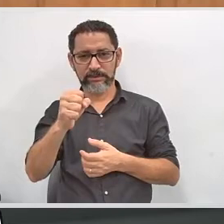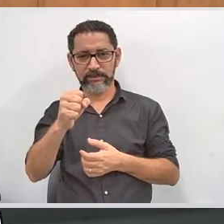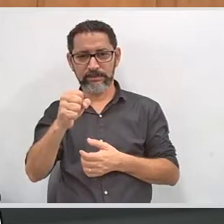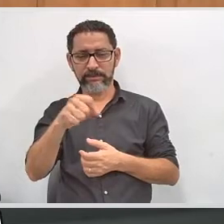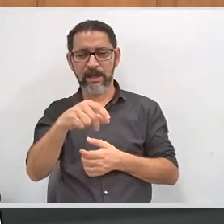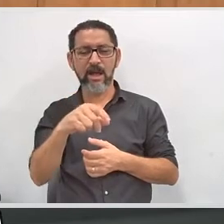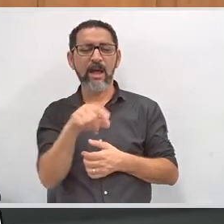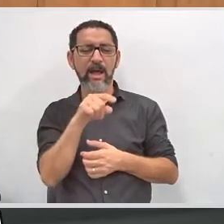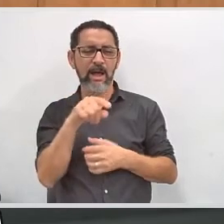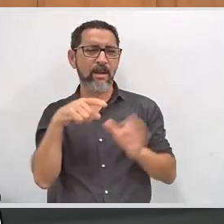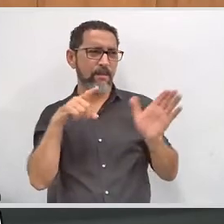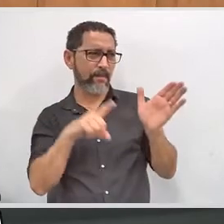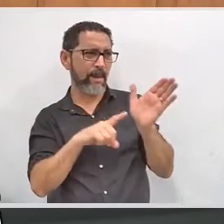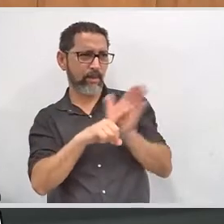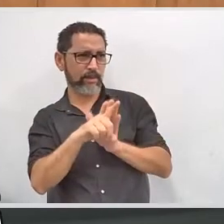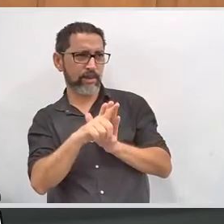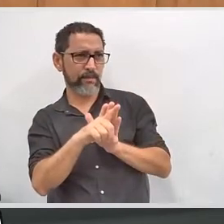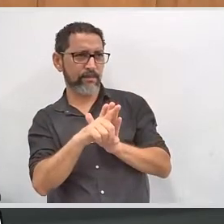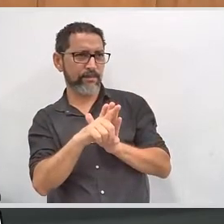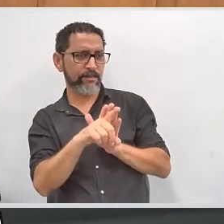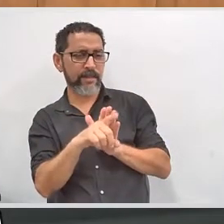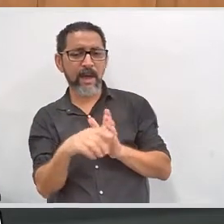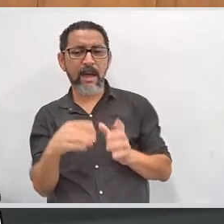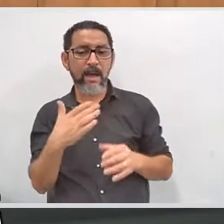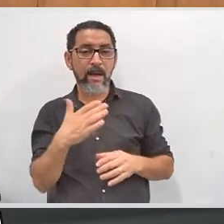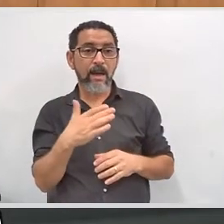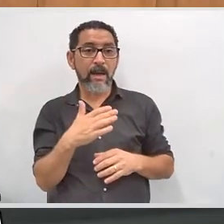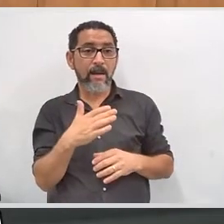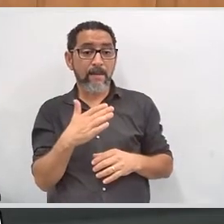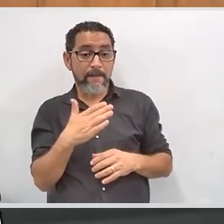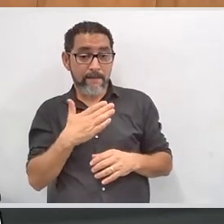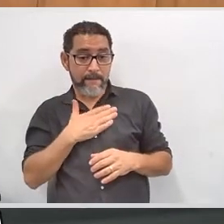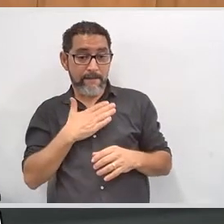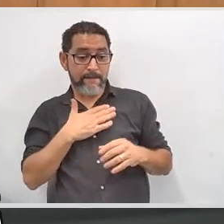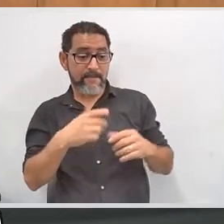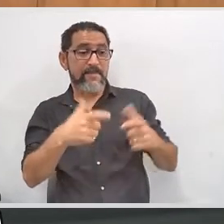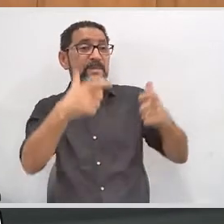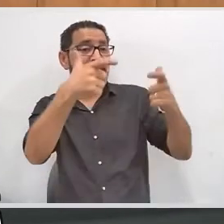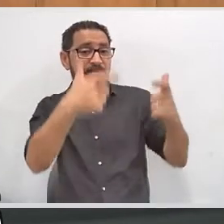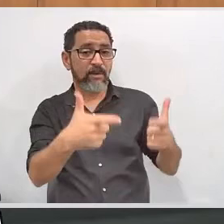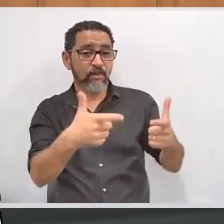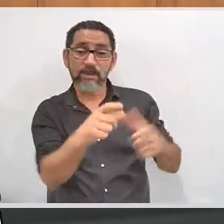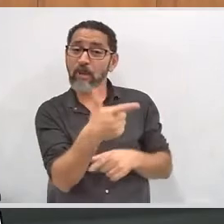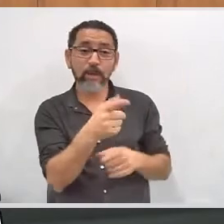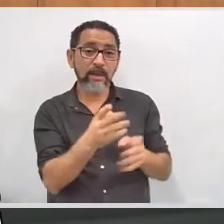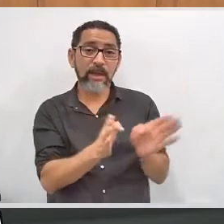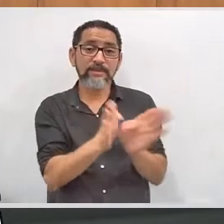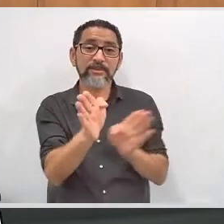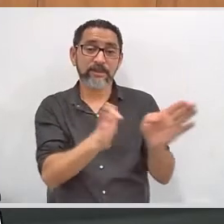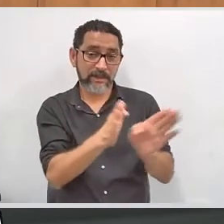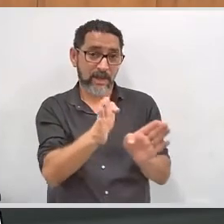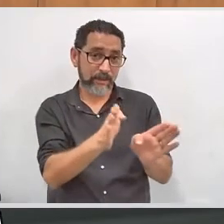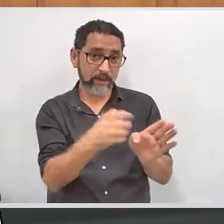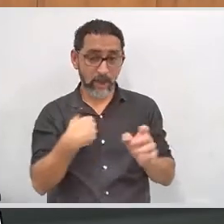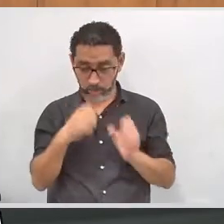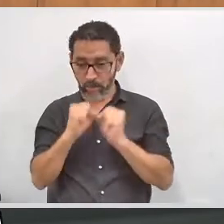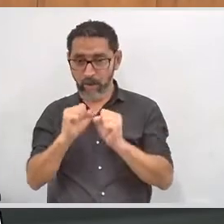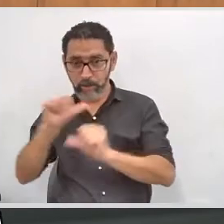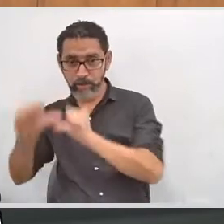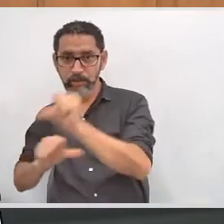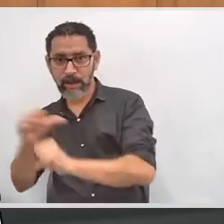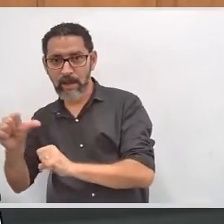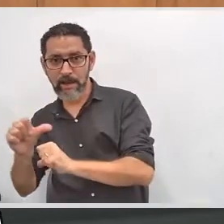posso alterar o meu local de votação caso minha sessão não tenha acessibilidade? Sim, é possível, desde que